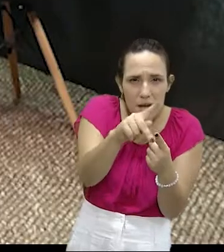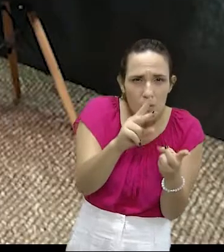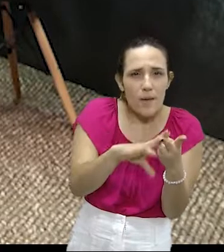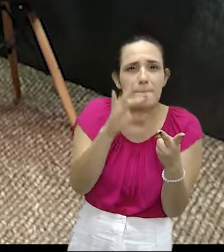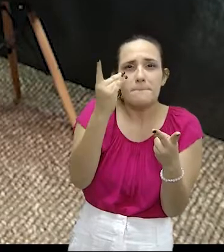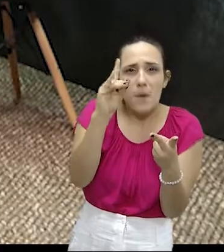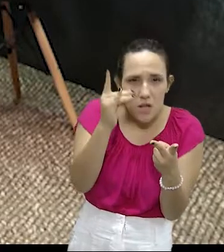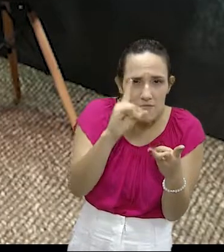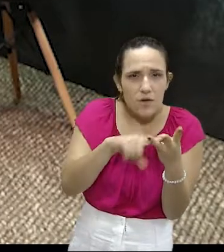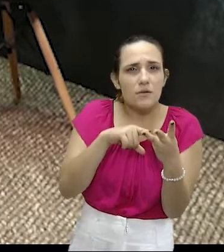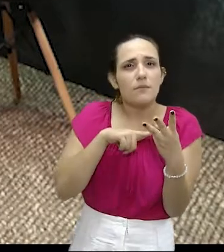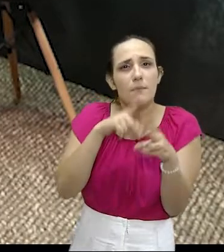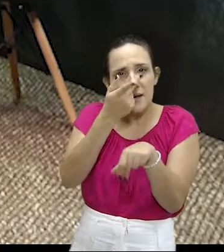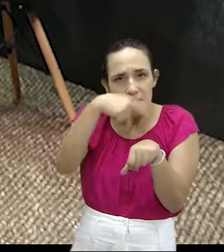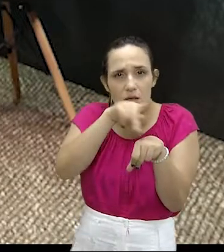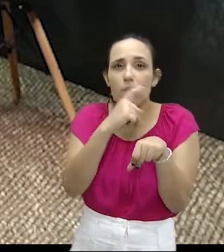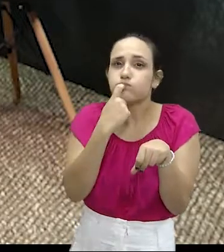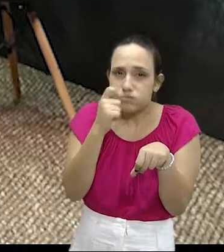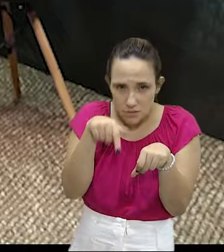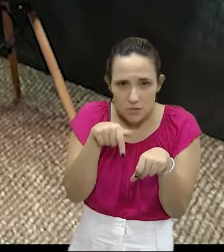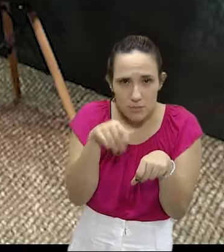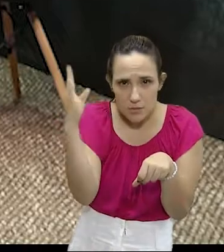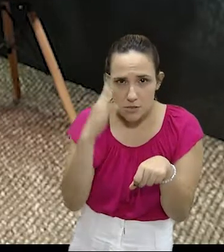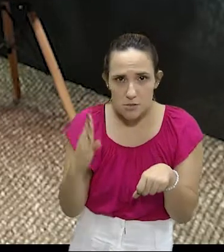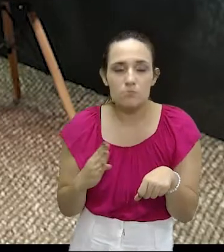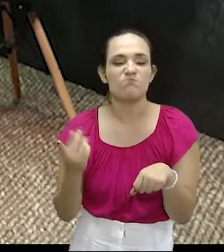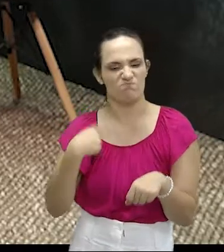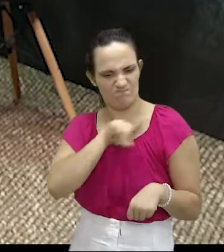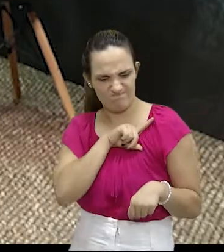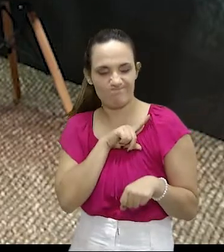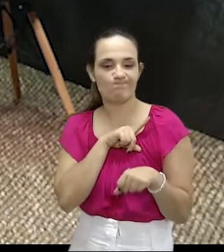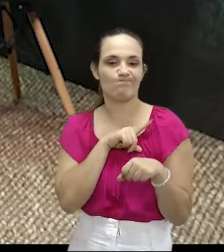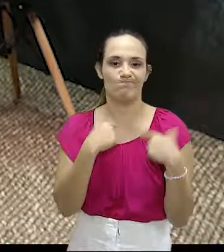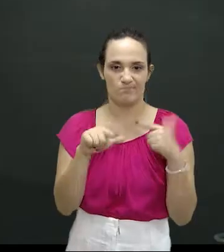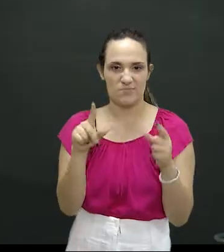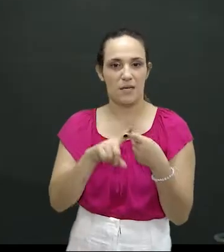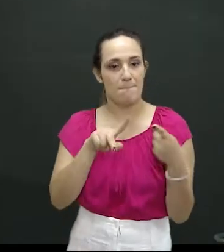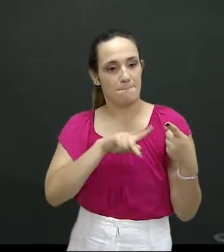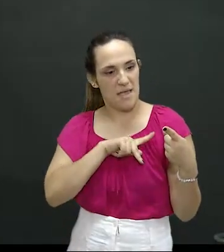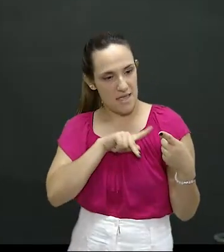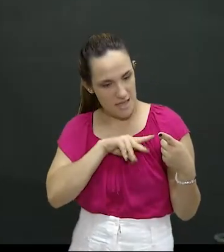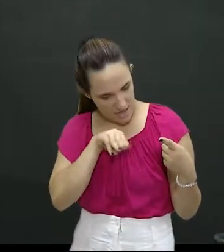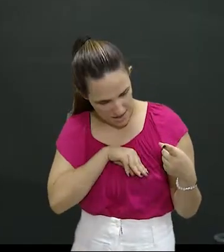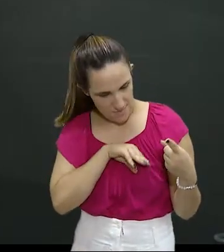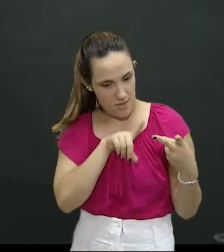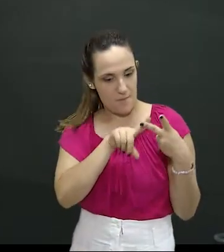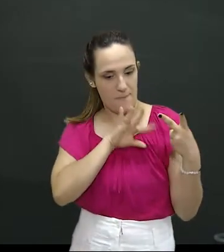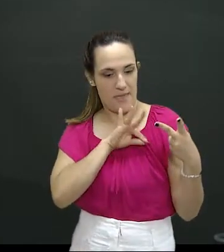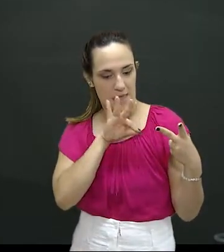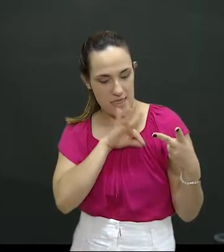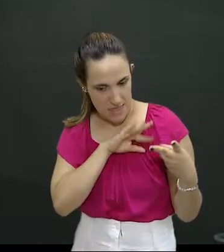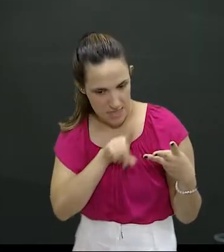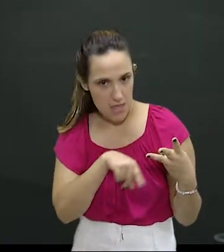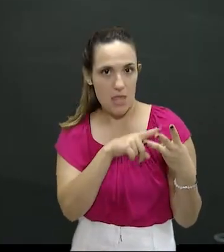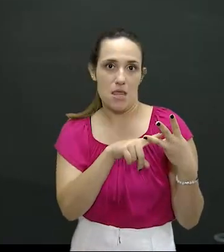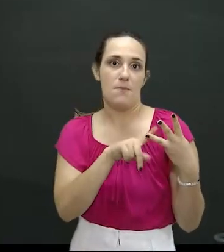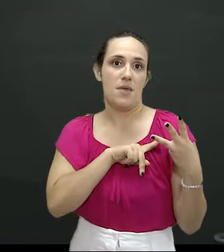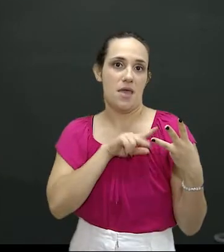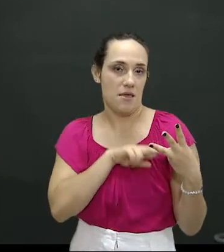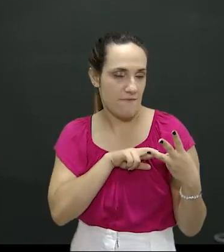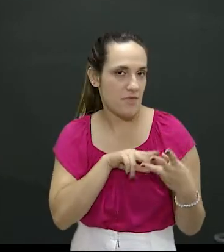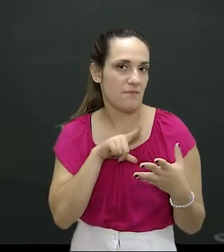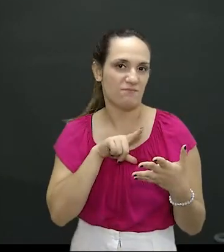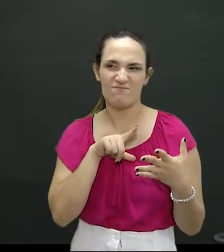e com Bolívia. E foi uma atuação aí da Polícia Civil, Polícia Militar, da Receita. Foram várias forças de segurança aí